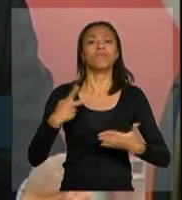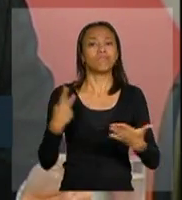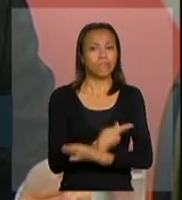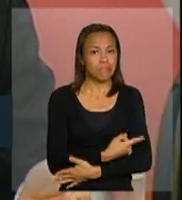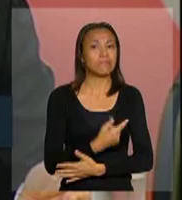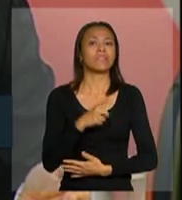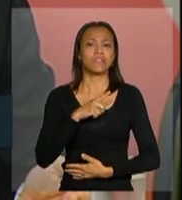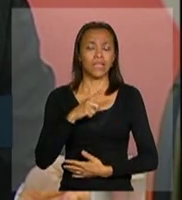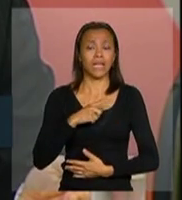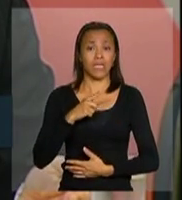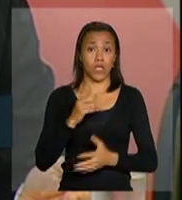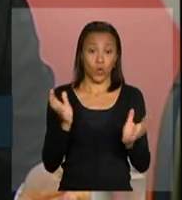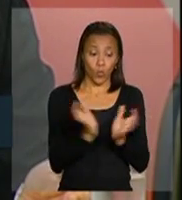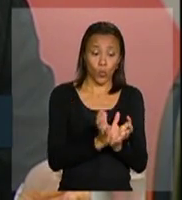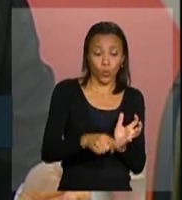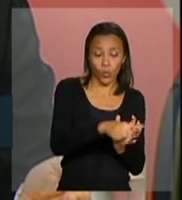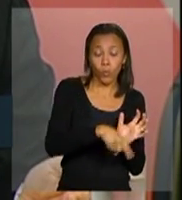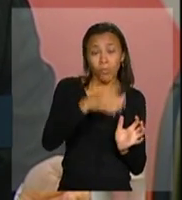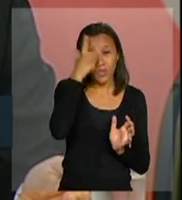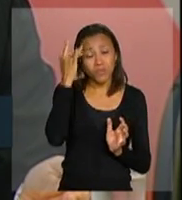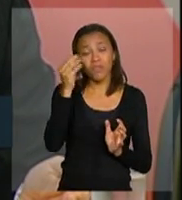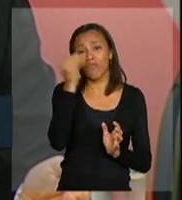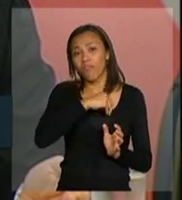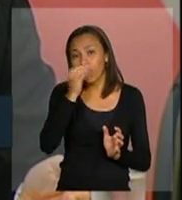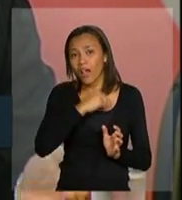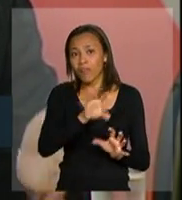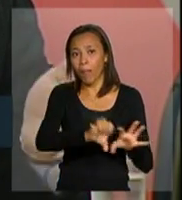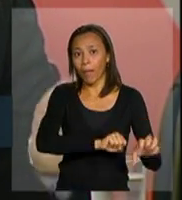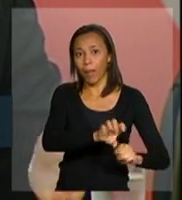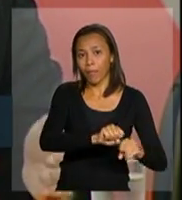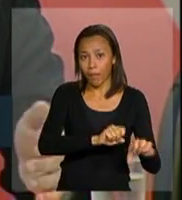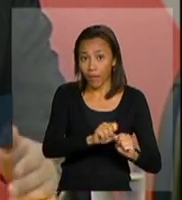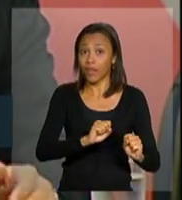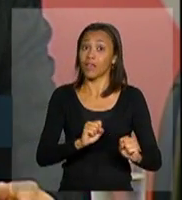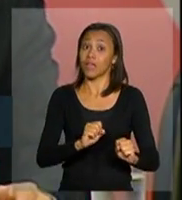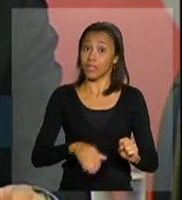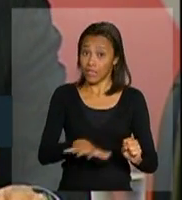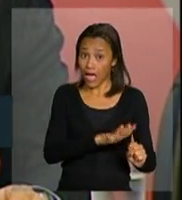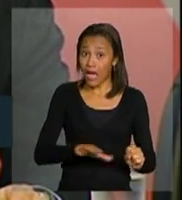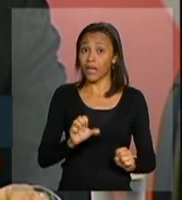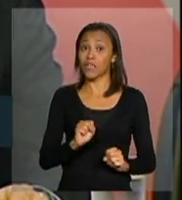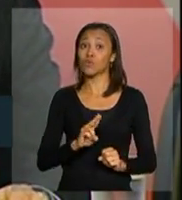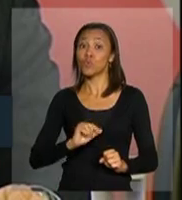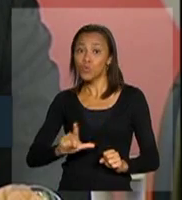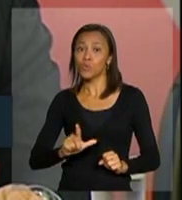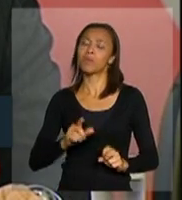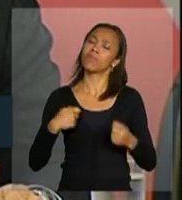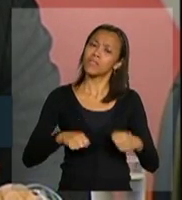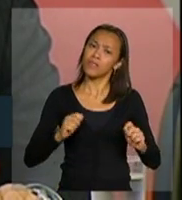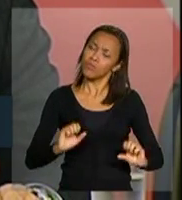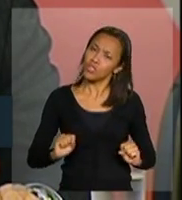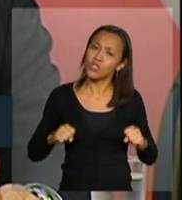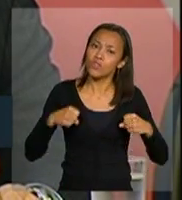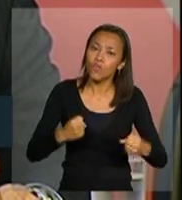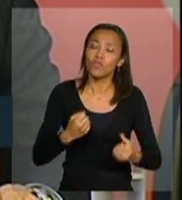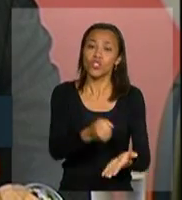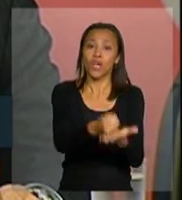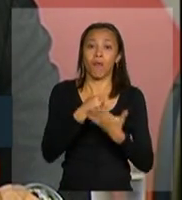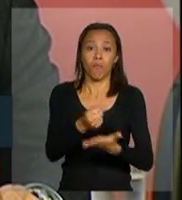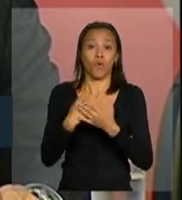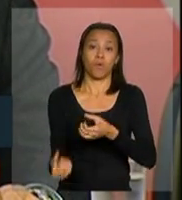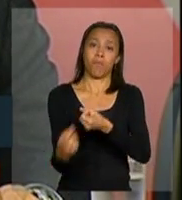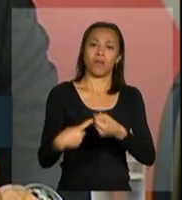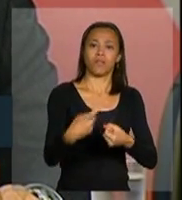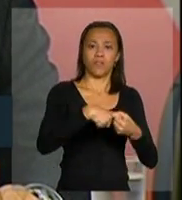vulneráveis na região sul do país e que nós precisamos de esforços na parceria com os estados e municípios para melhorar não só